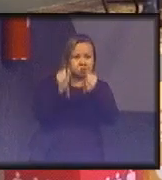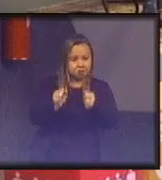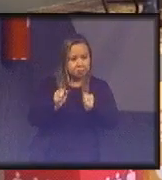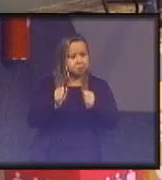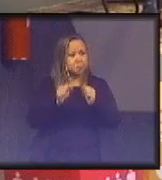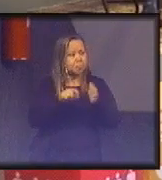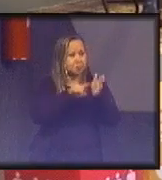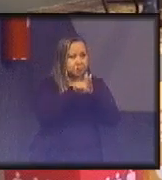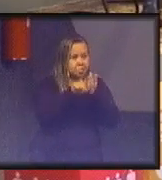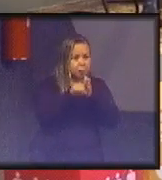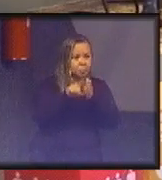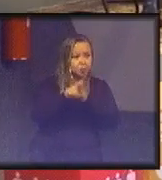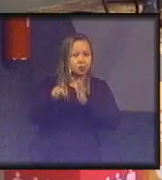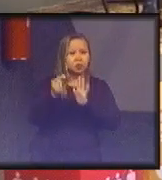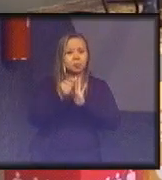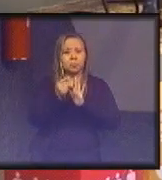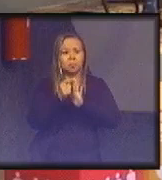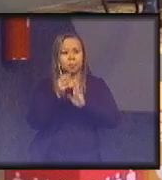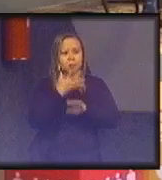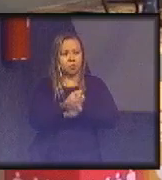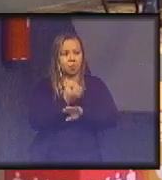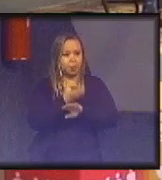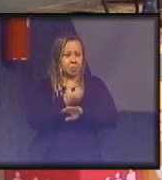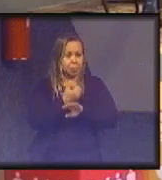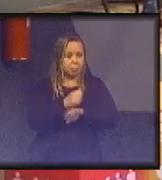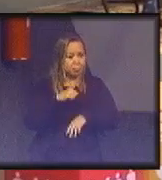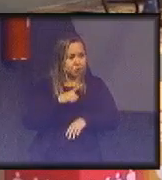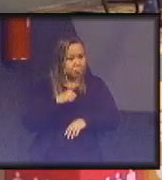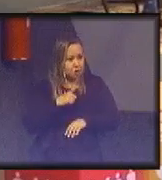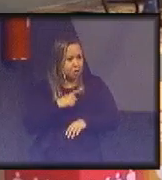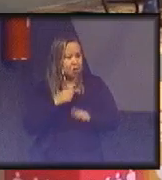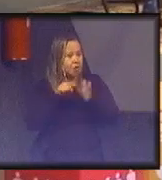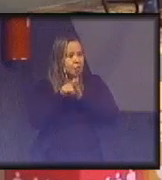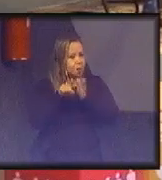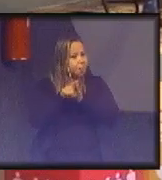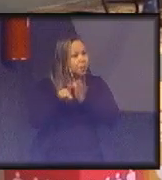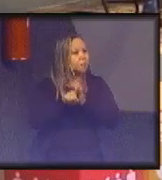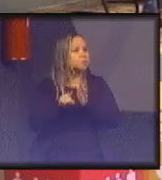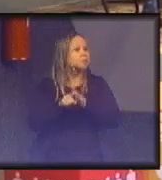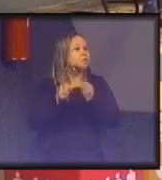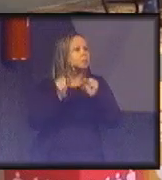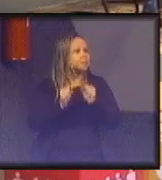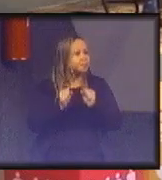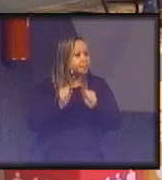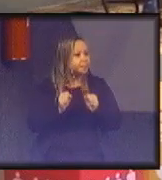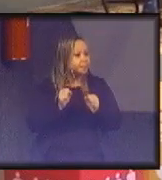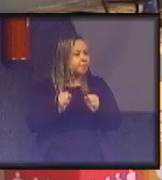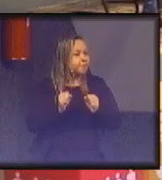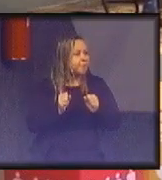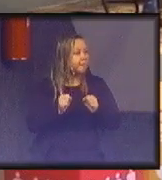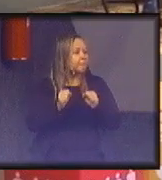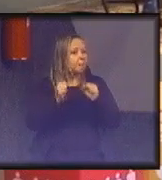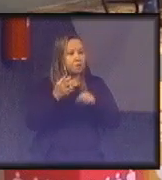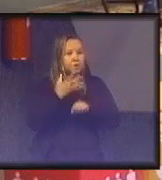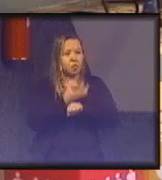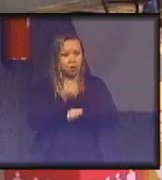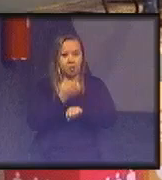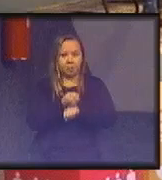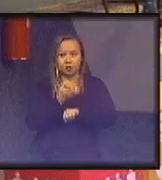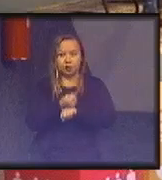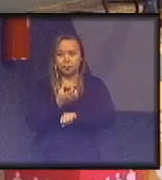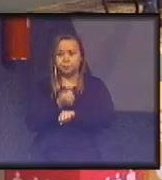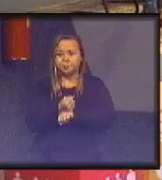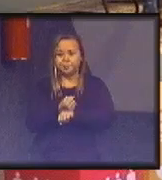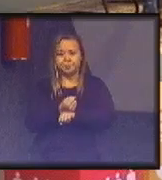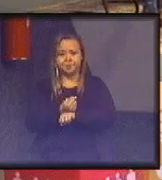aplicativo. Se vocês têm algumas perguntas, por favor, no aplicativo, já está aí? Então,